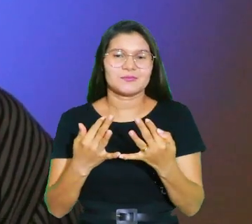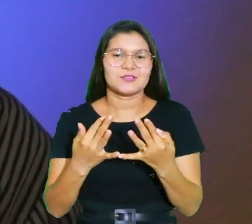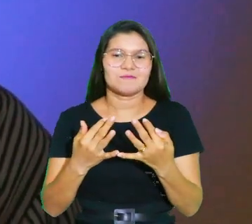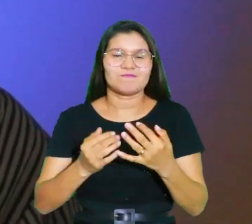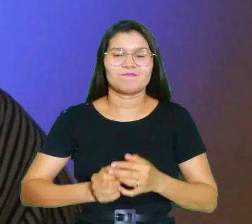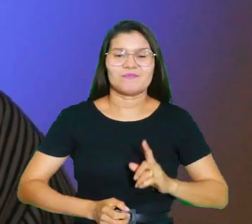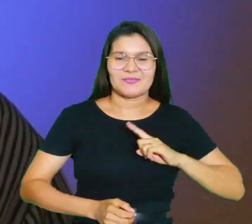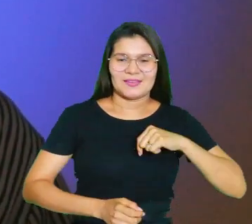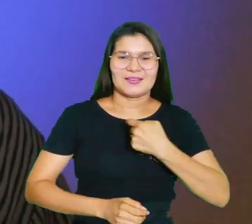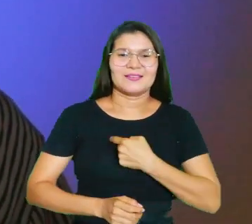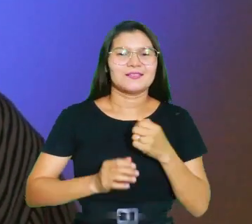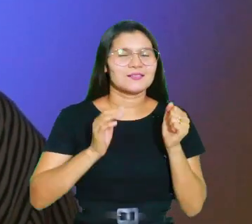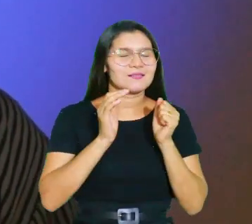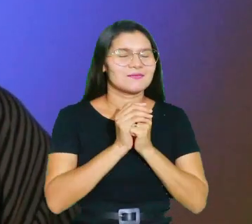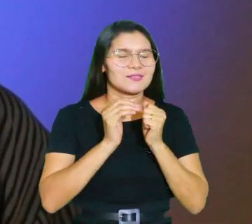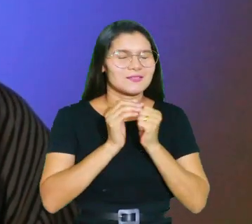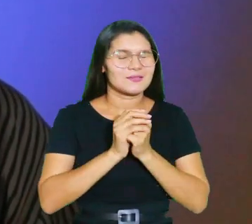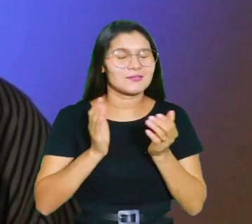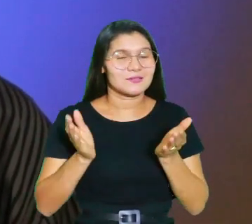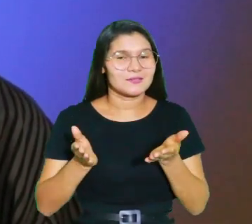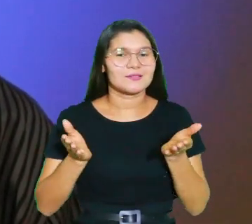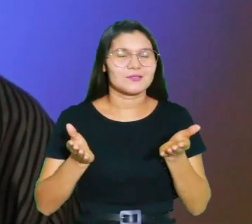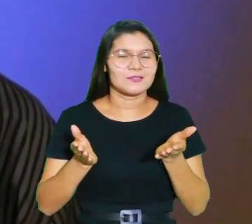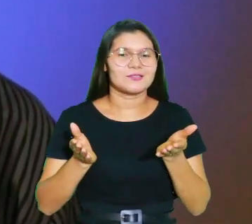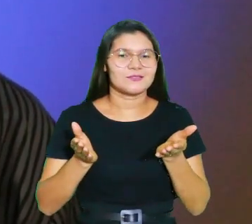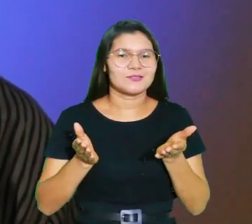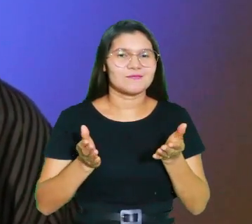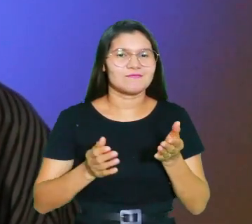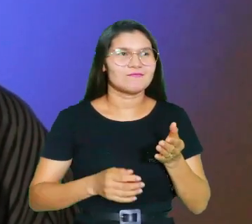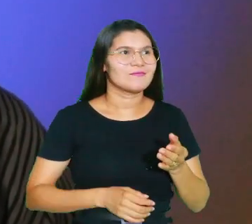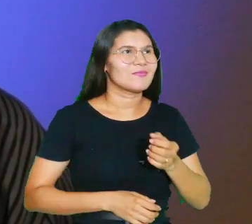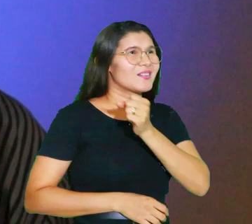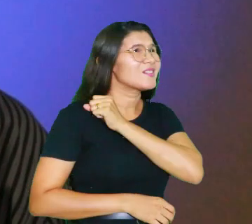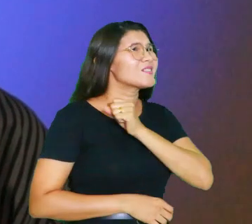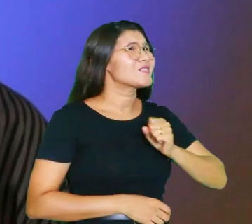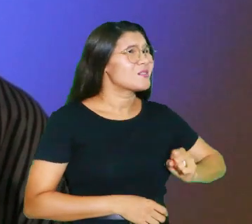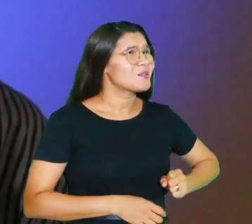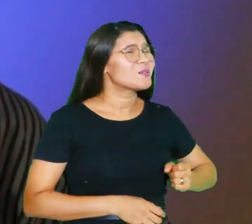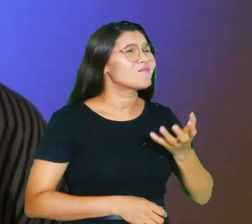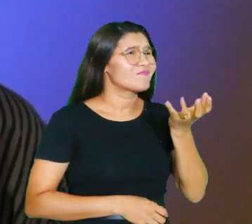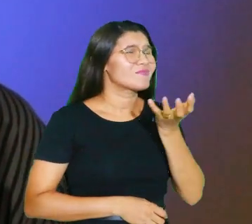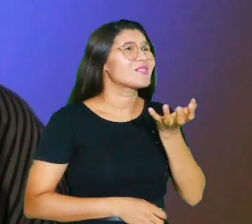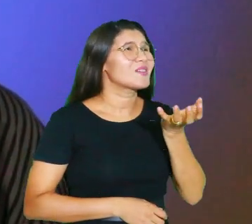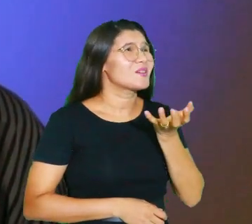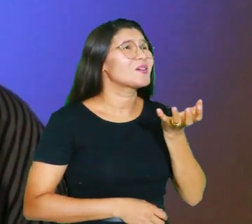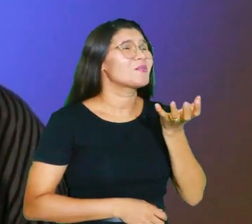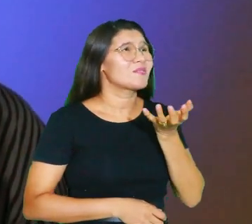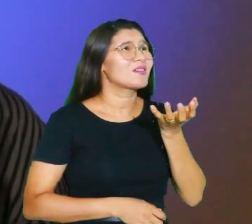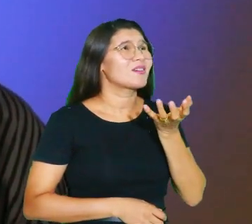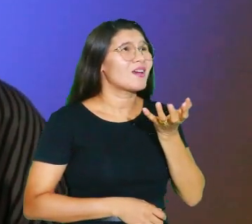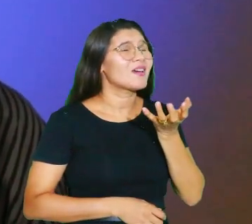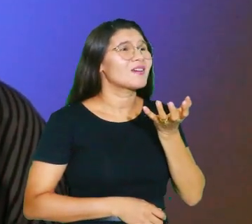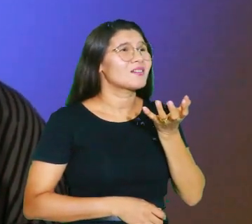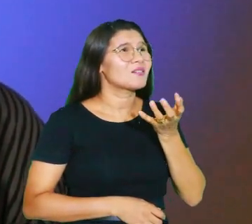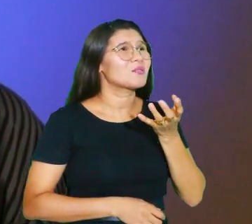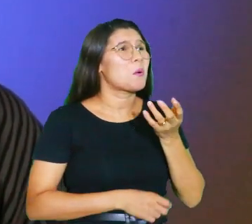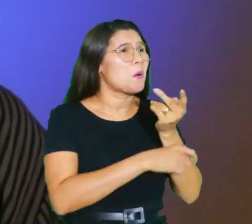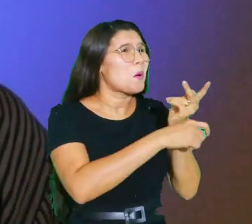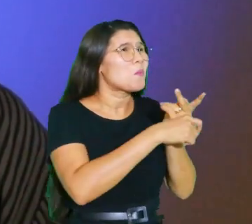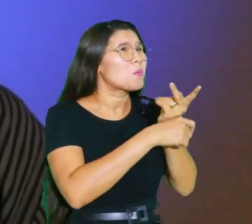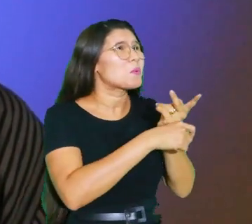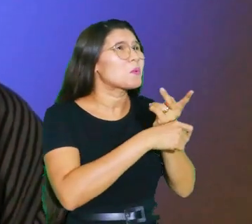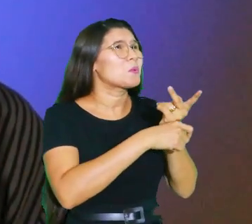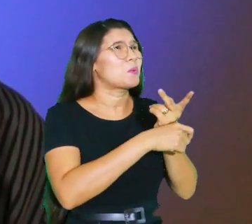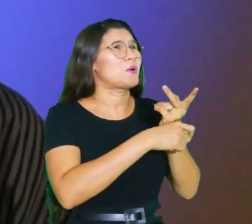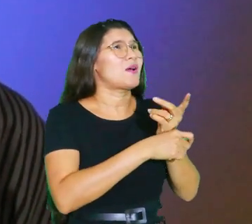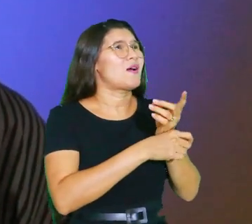Que a nossa oração hoje seja, Senhor, quero buscar sempre em Ti a verdadeira alegria,